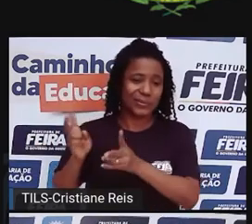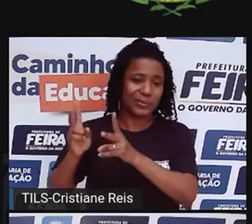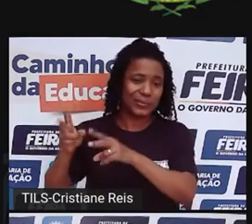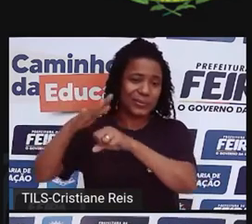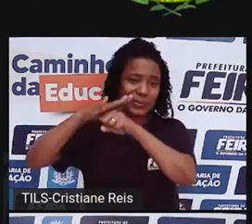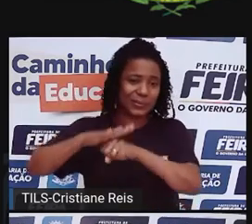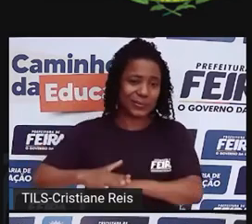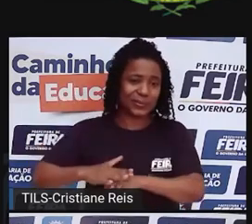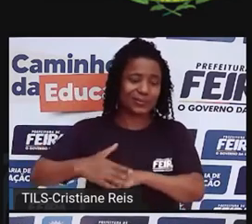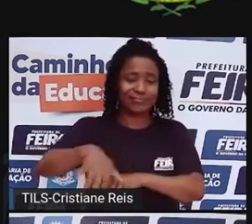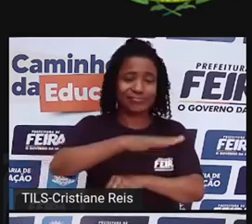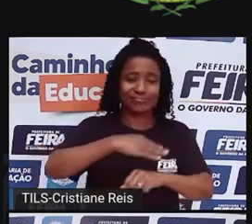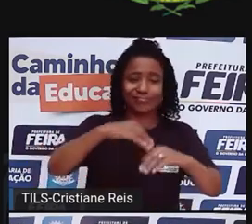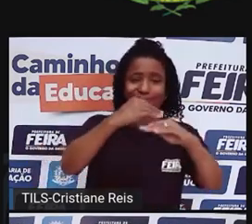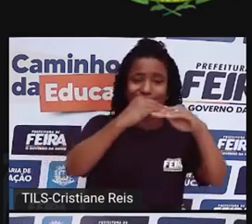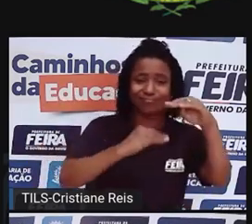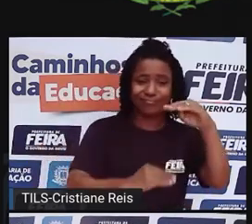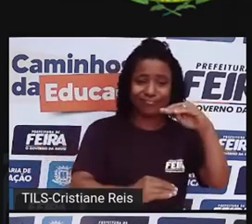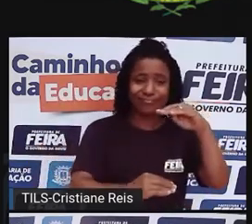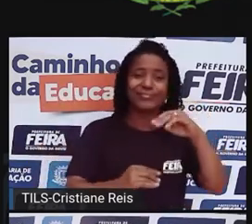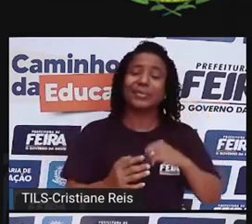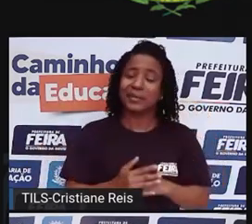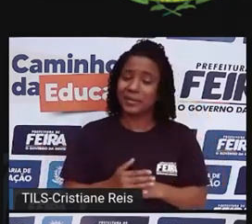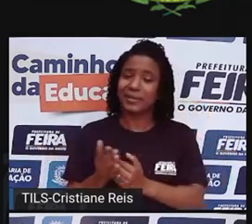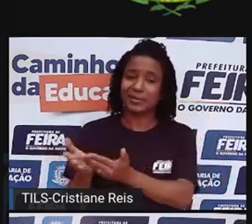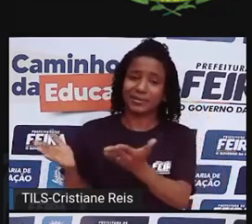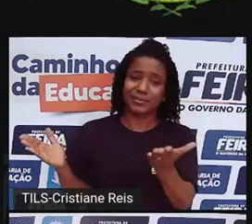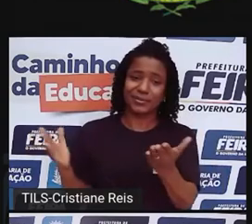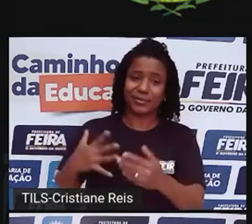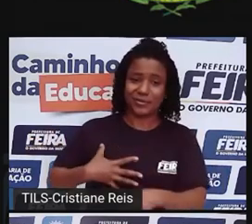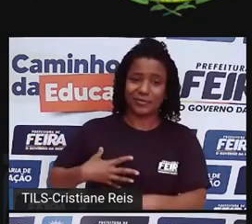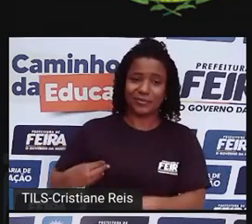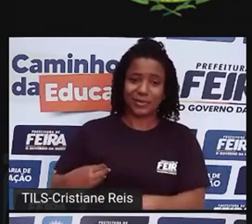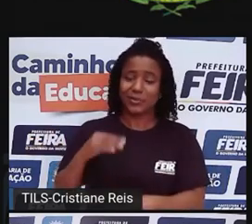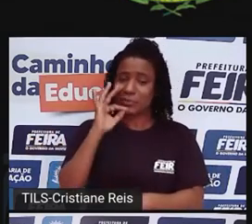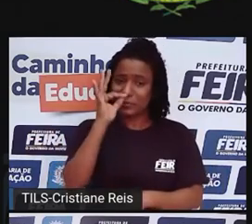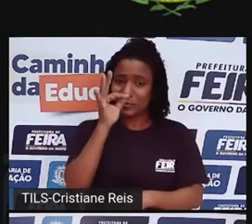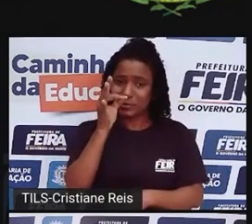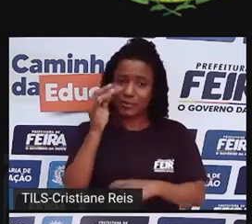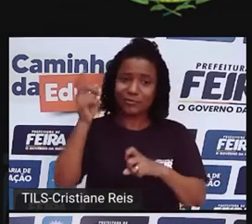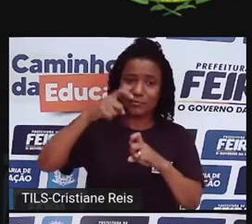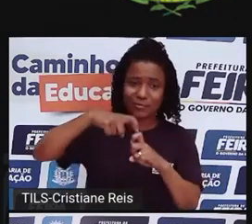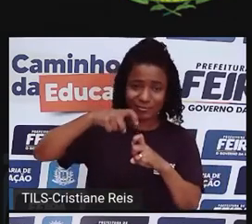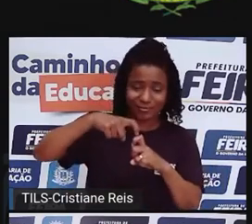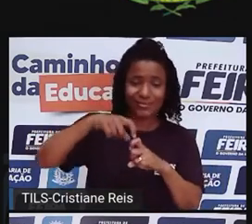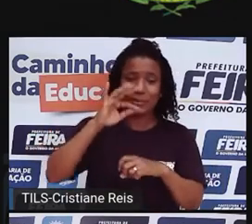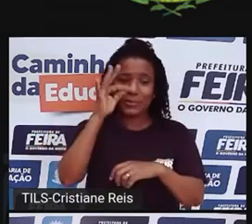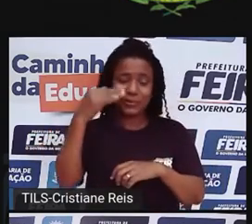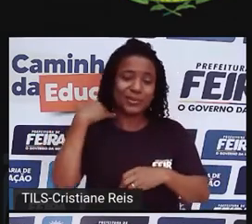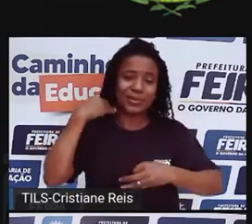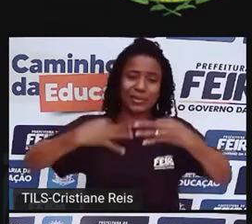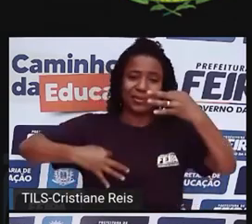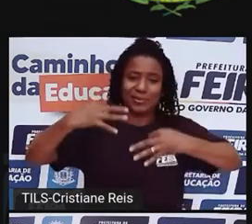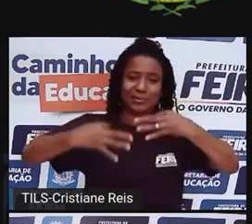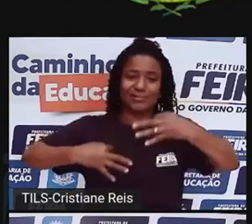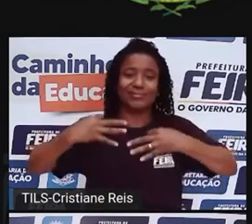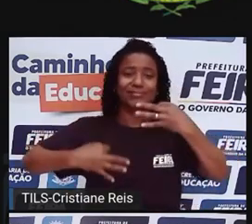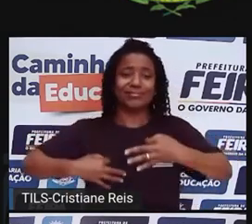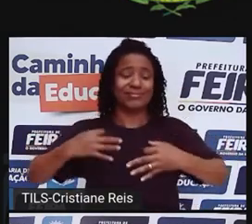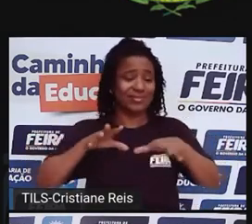deixar de ter a garantia de que seus filhos e filhas serão médicos, serão juízes, serão promotores,